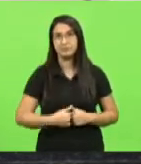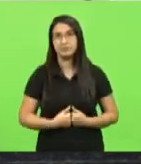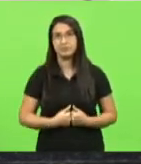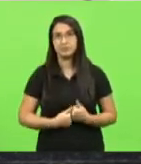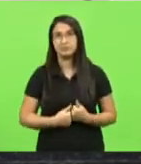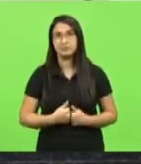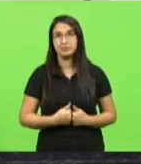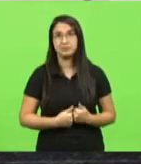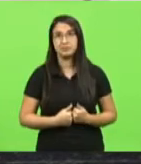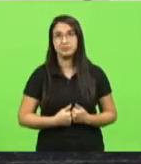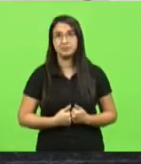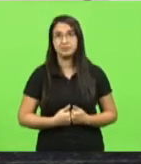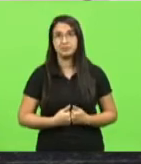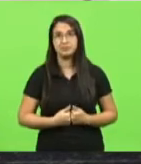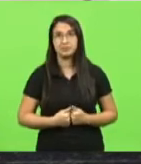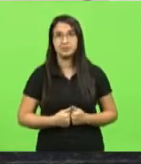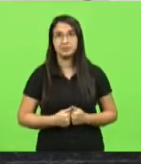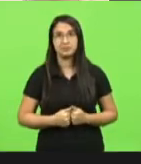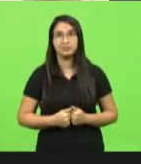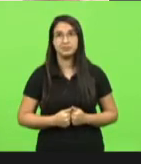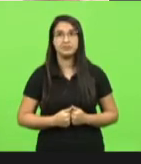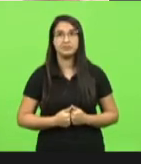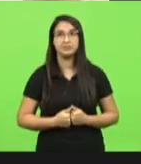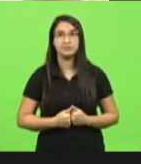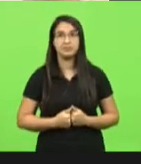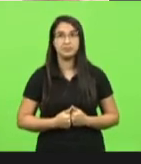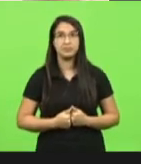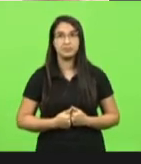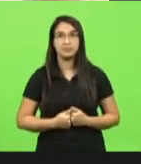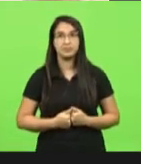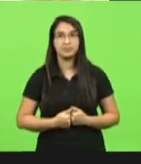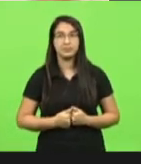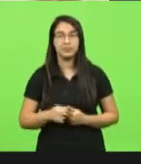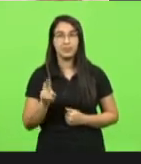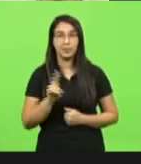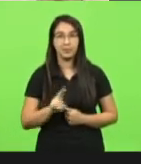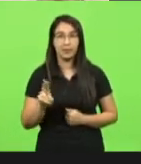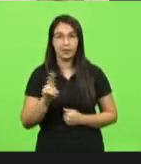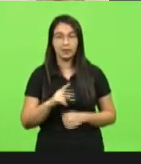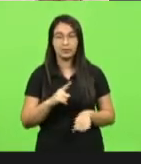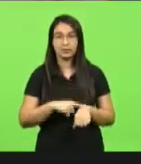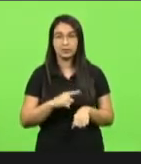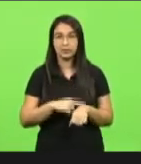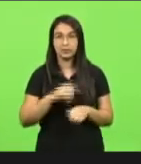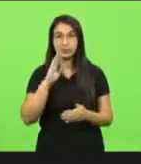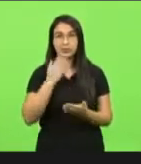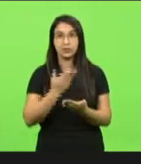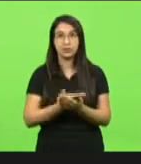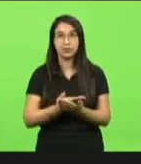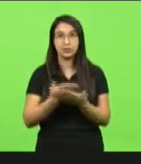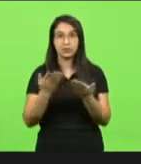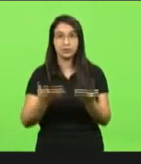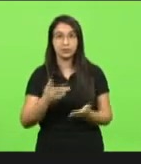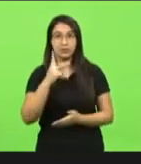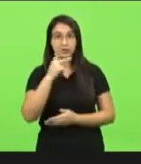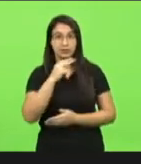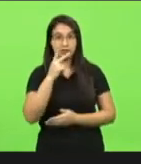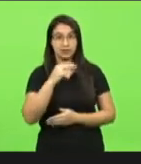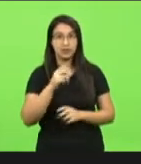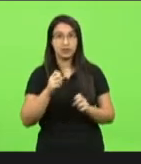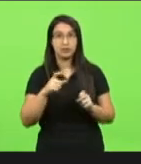sim só utilizar o tempo do partido ali presidente eu acredito que o deputado Kennedy ainda se encontra online ainda